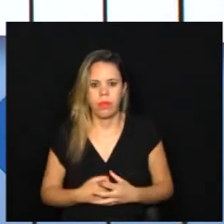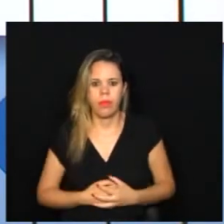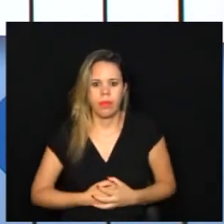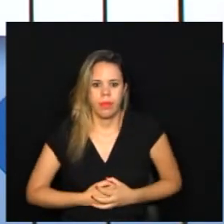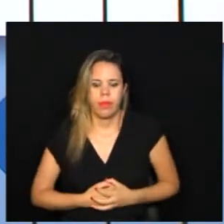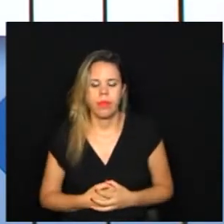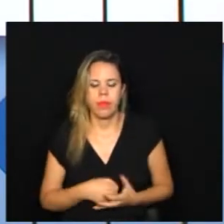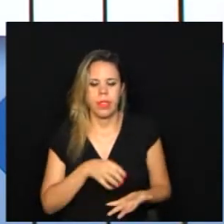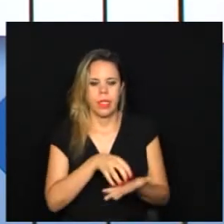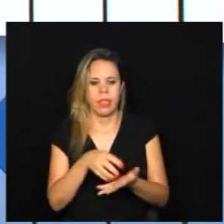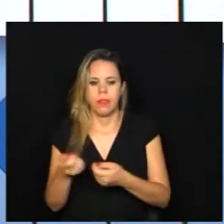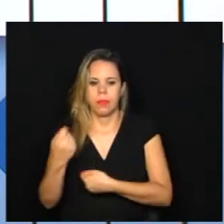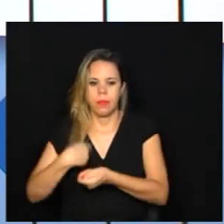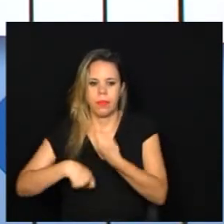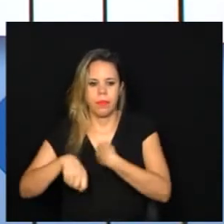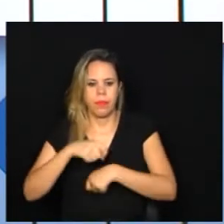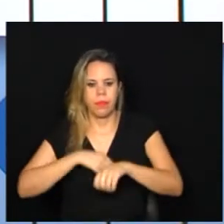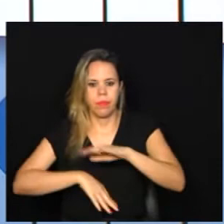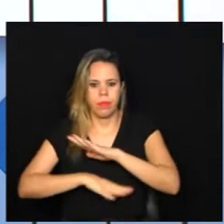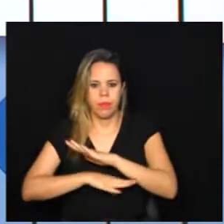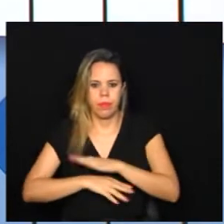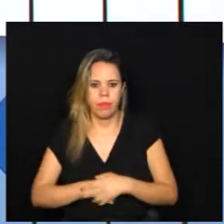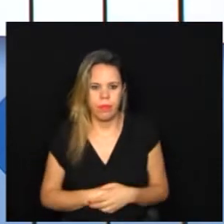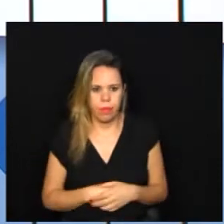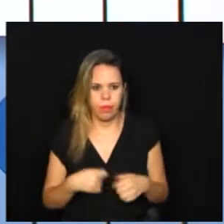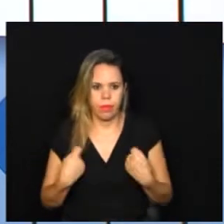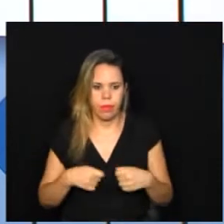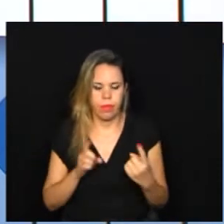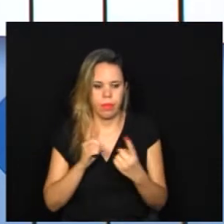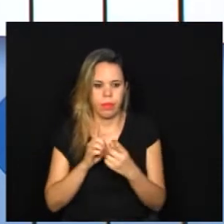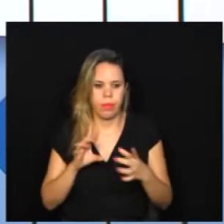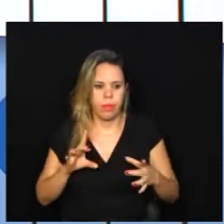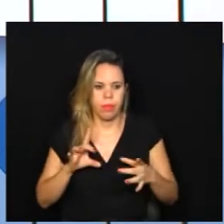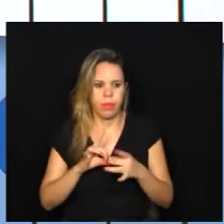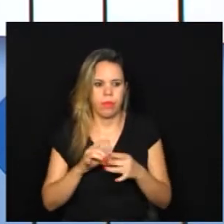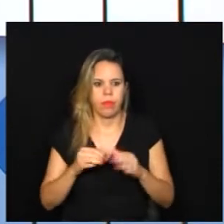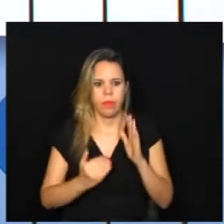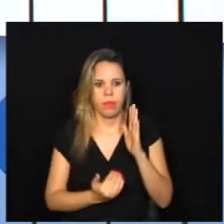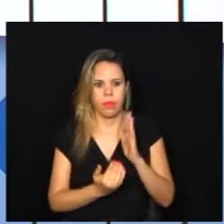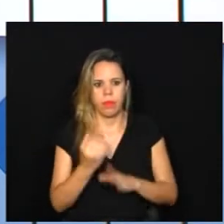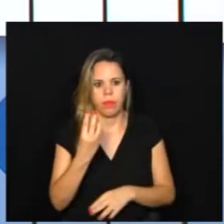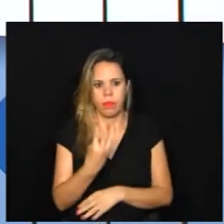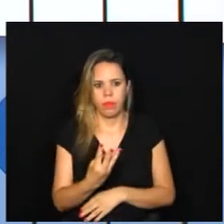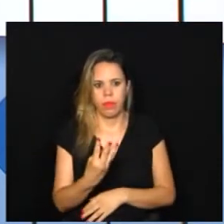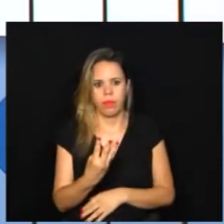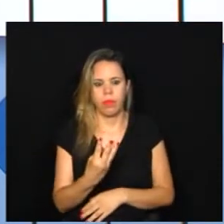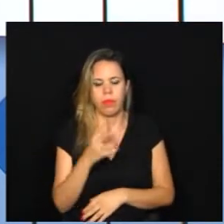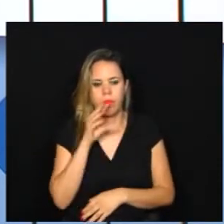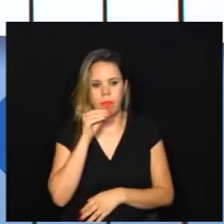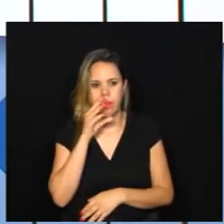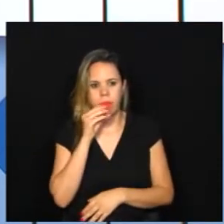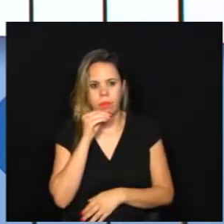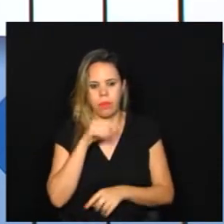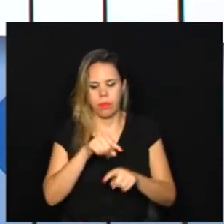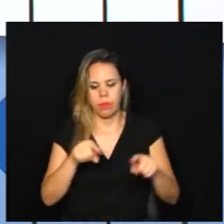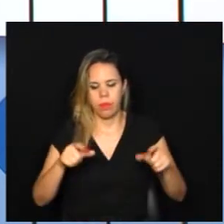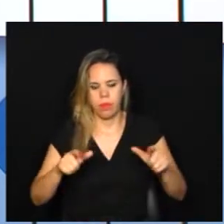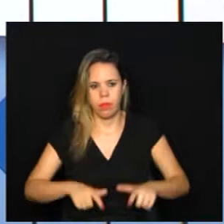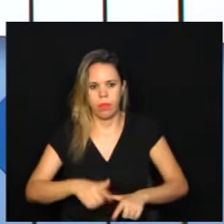E os setores administrativos da casa deverão funcionar com, no máximo, três servidores em regime